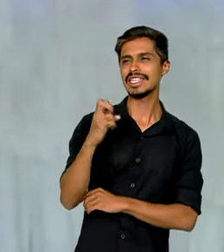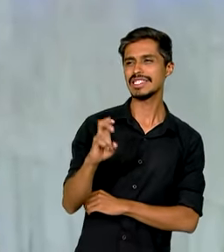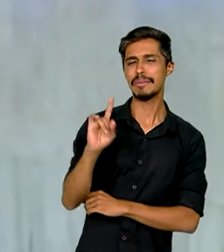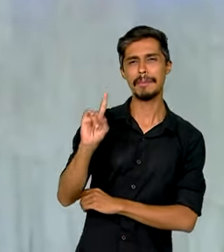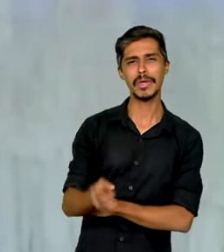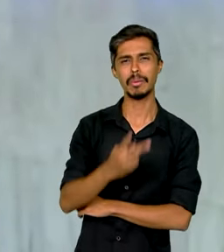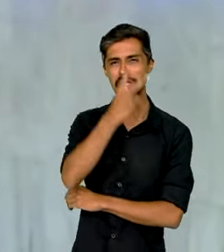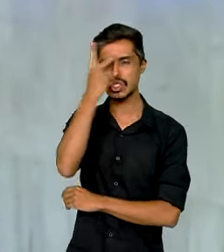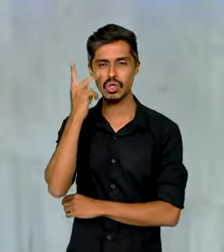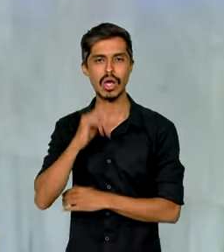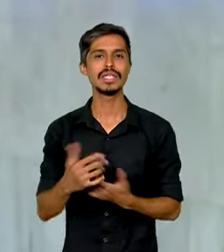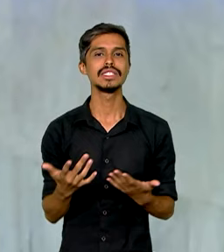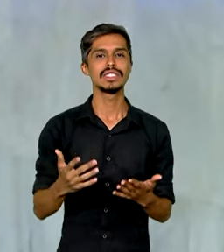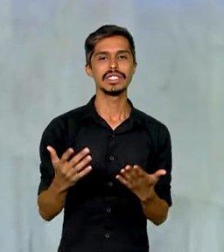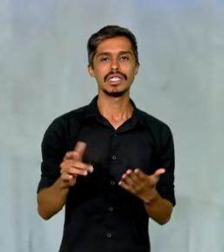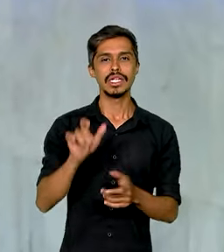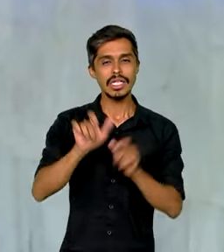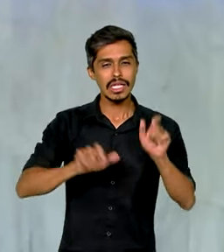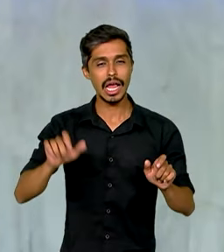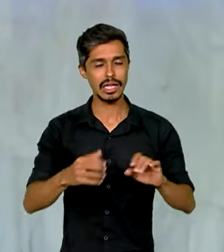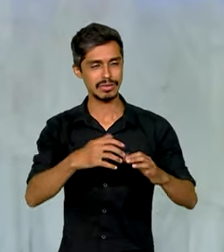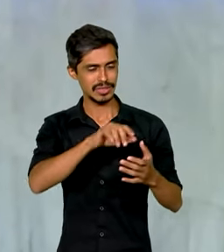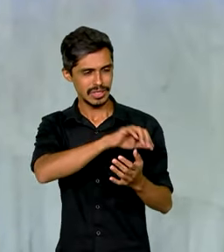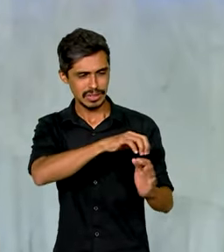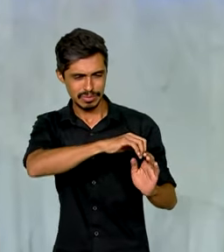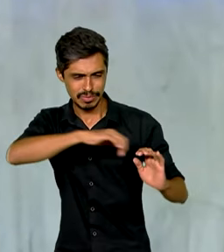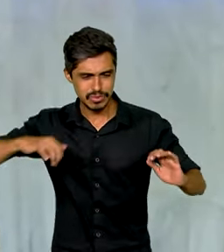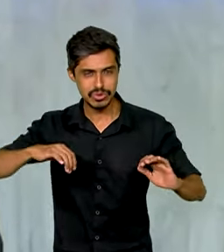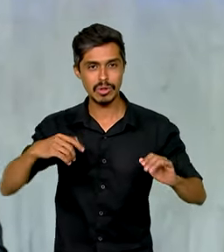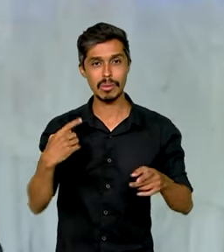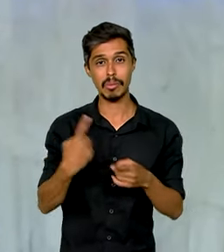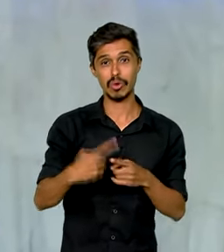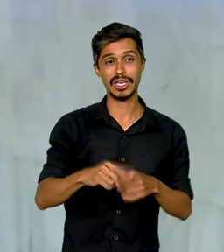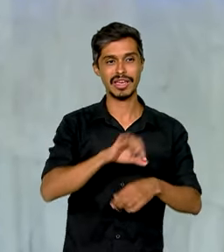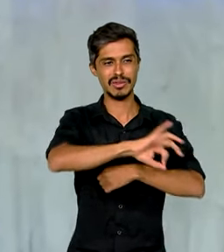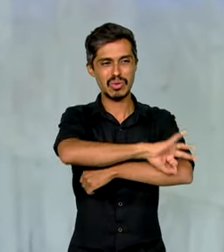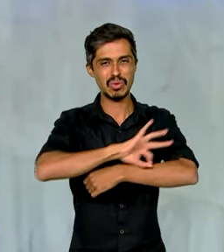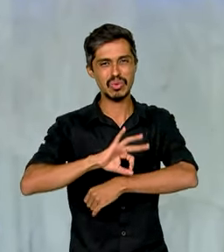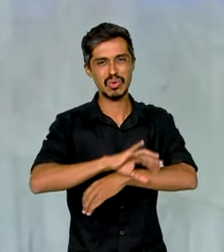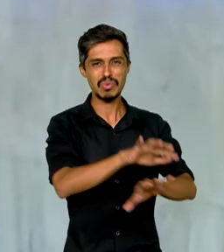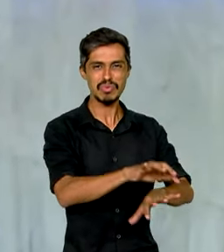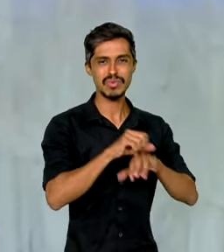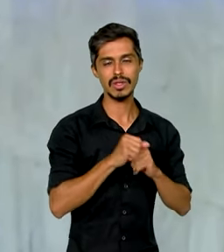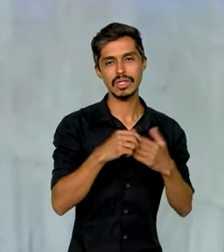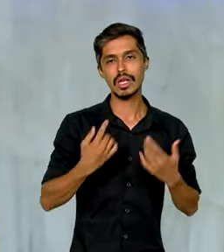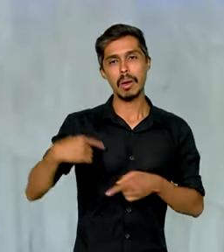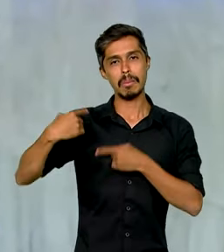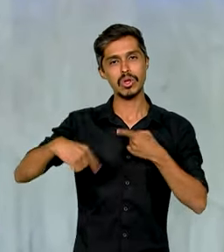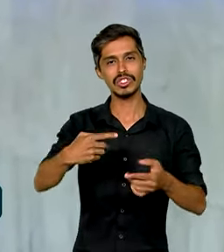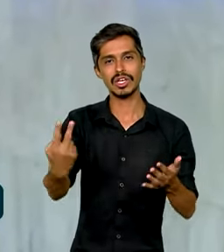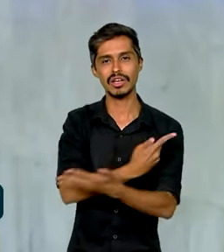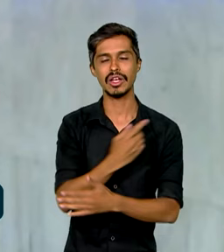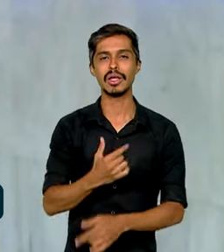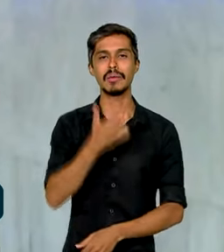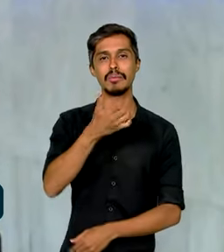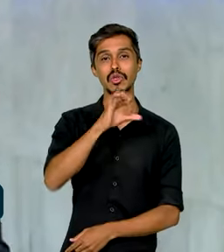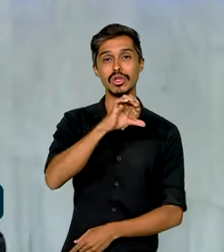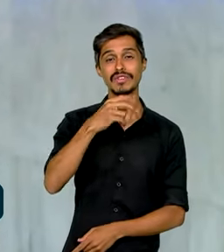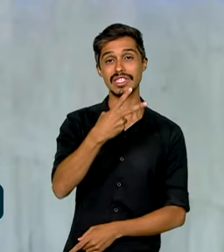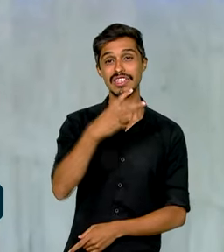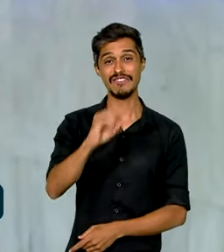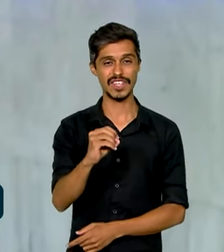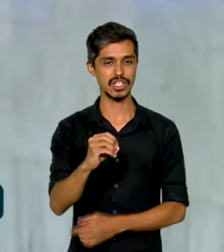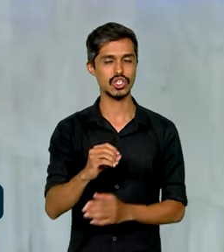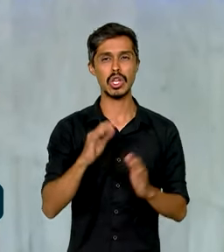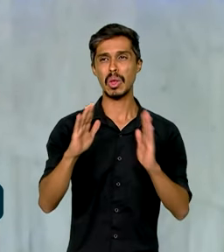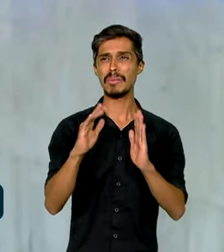foram separadas dos pais em colônias para pessoas com ranceníase. Resultado de uma política criada em 1920. Na